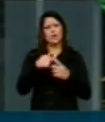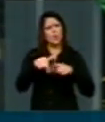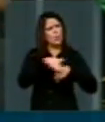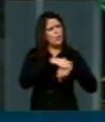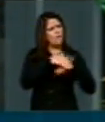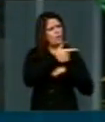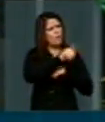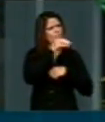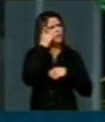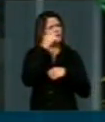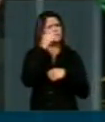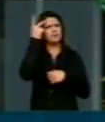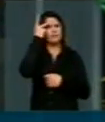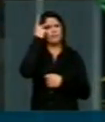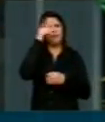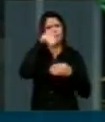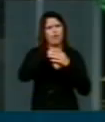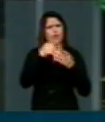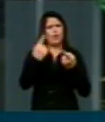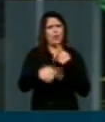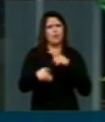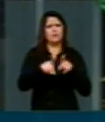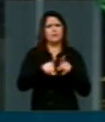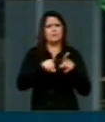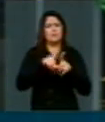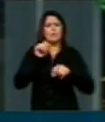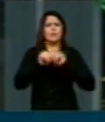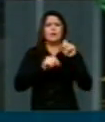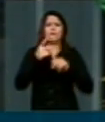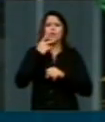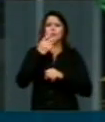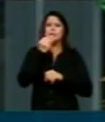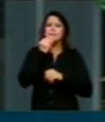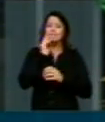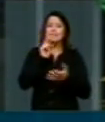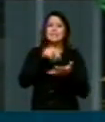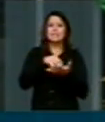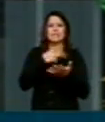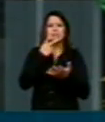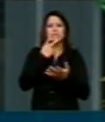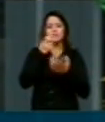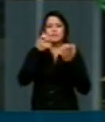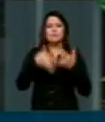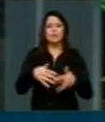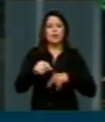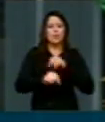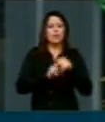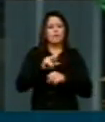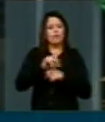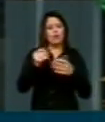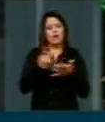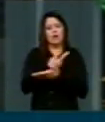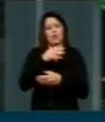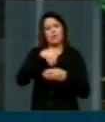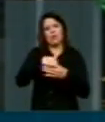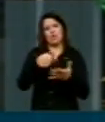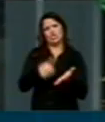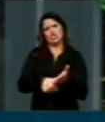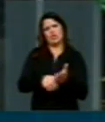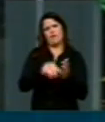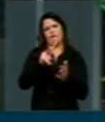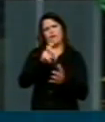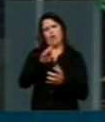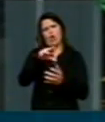gabinete do outro deputado de São Paulo, que votou contra, e ele teria aqui se justificado que errou aqui na hora de digitar o voto. Então,